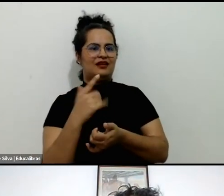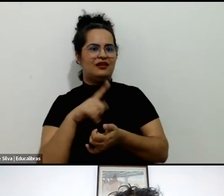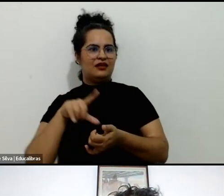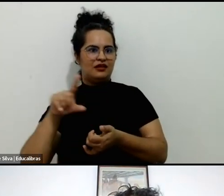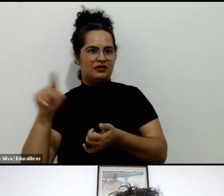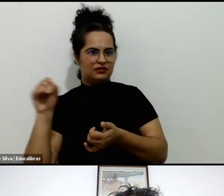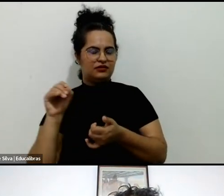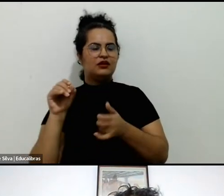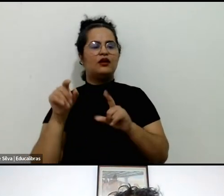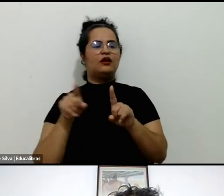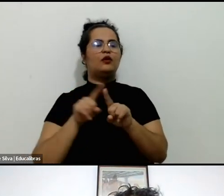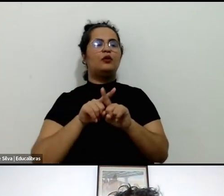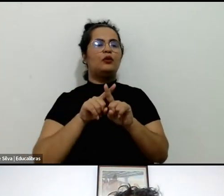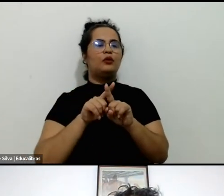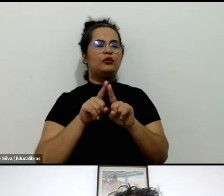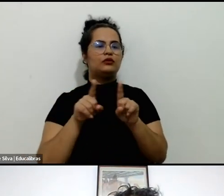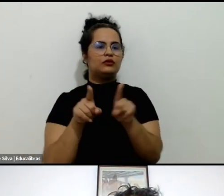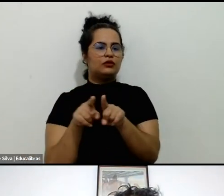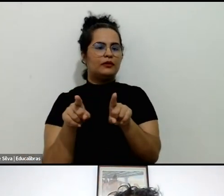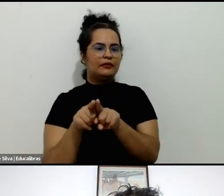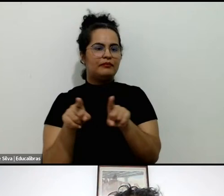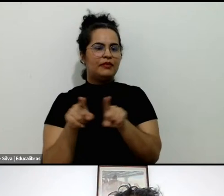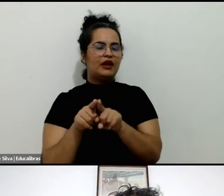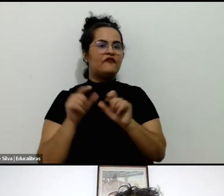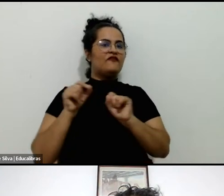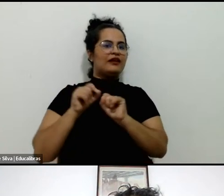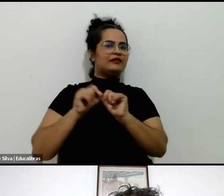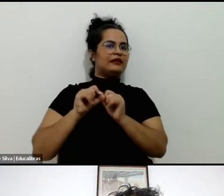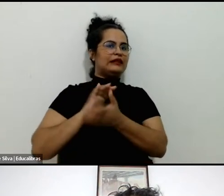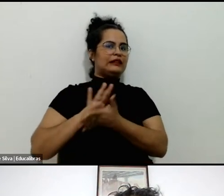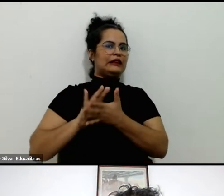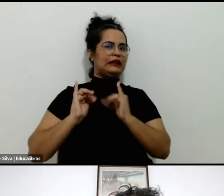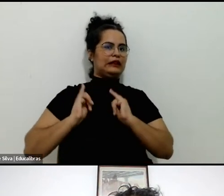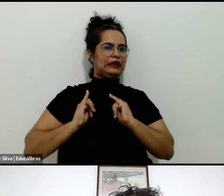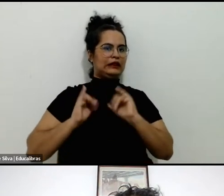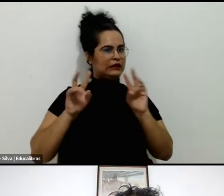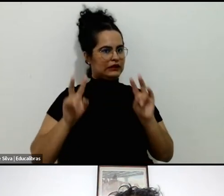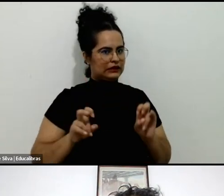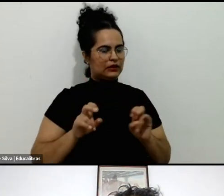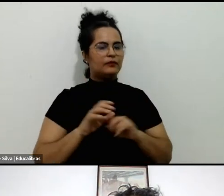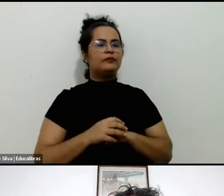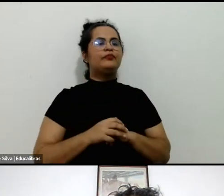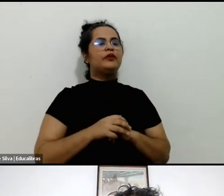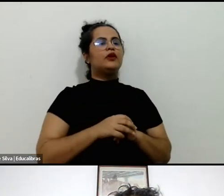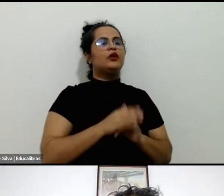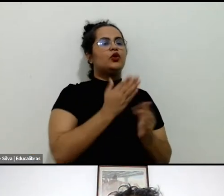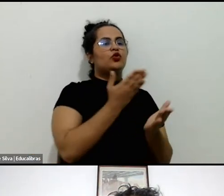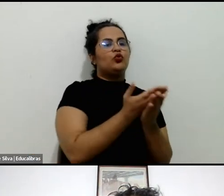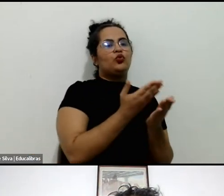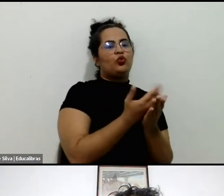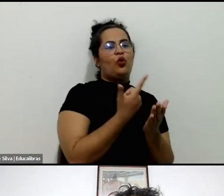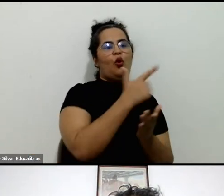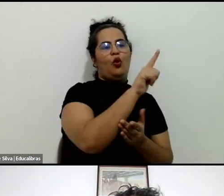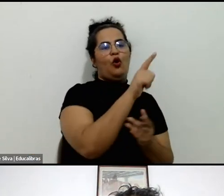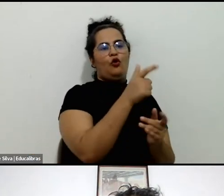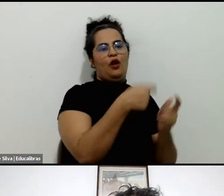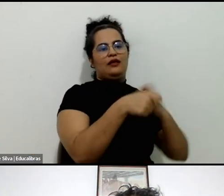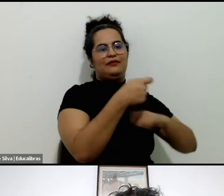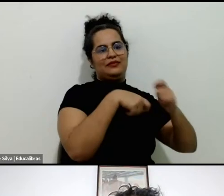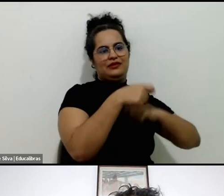sobre o ósseo. Já na outra dimensão, iniciamos pelos estudos voltados à administração,